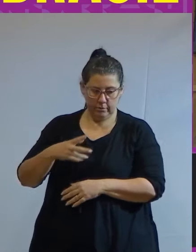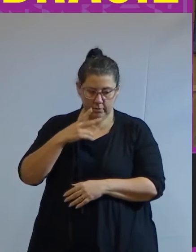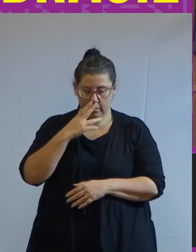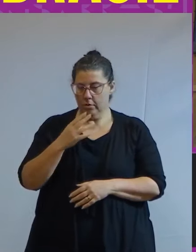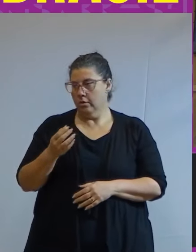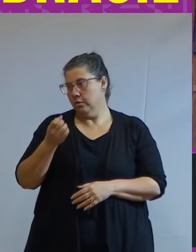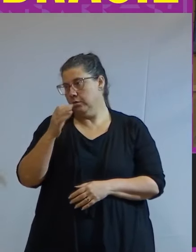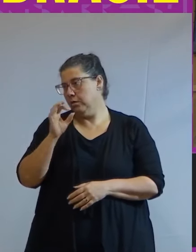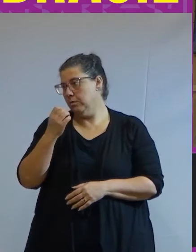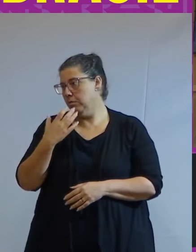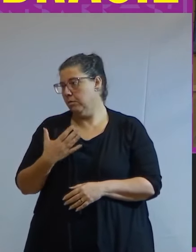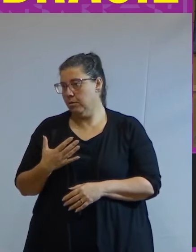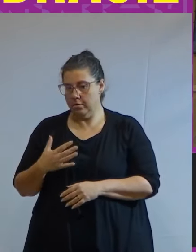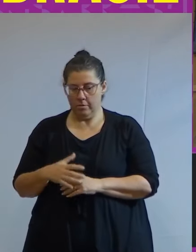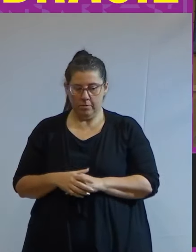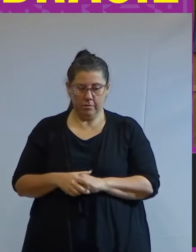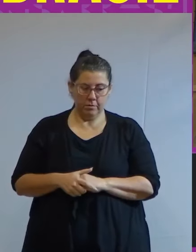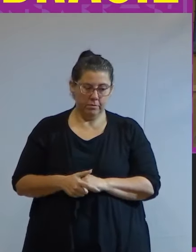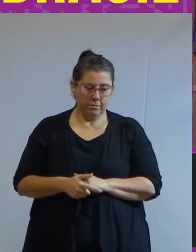muito adequado dado